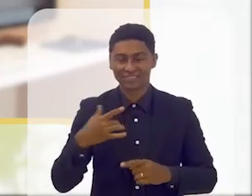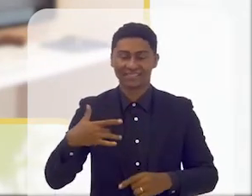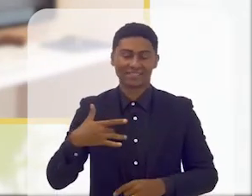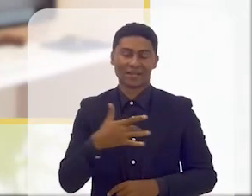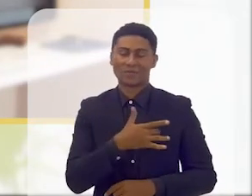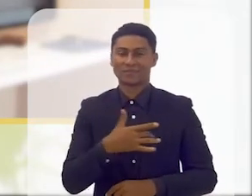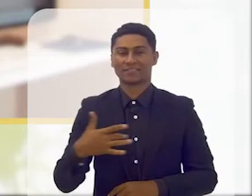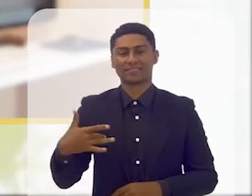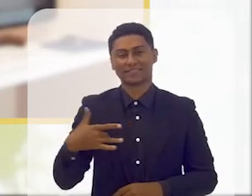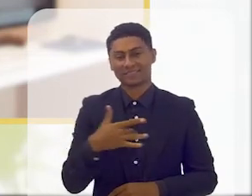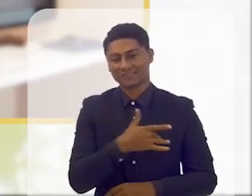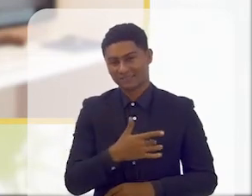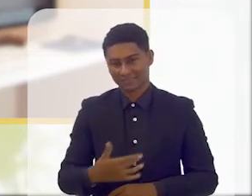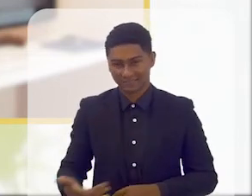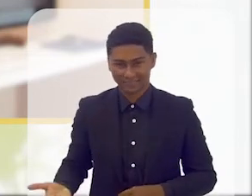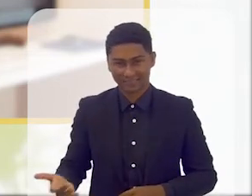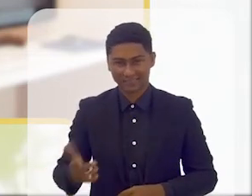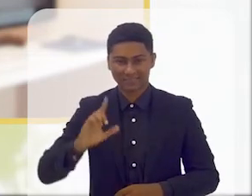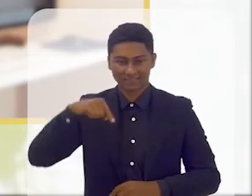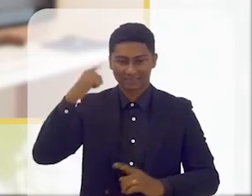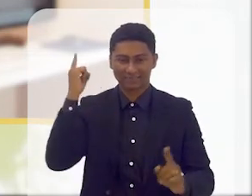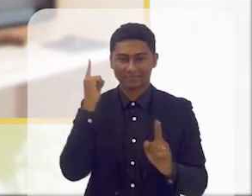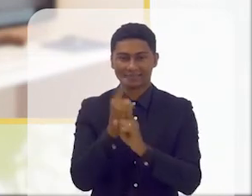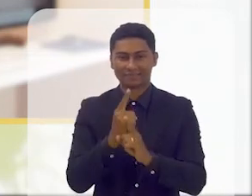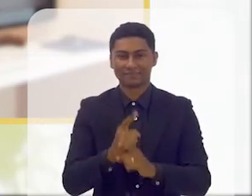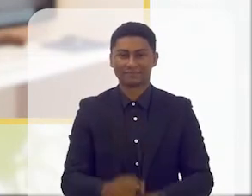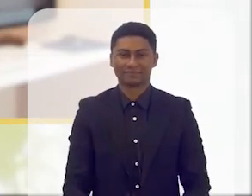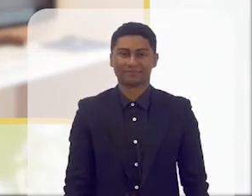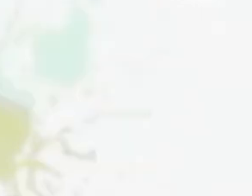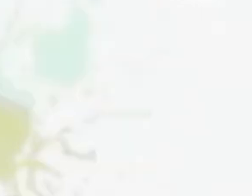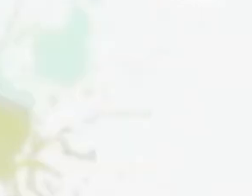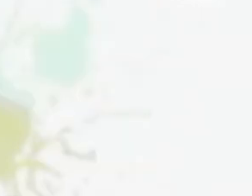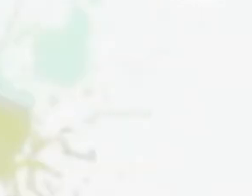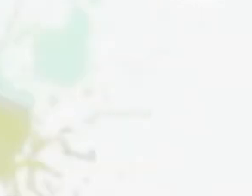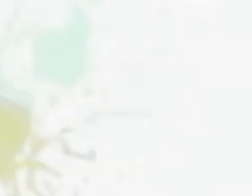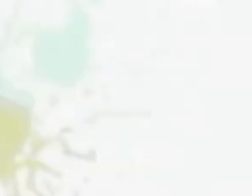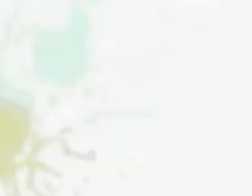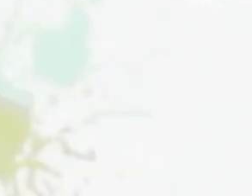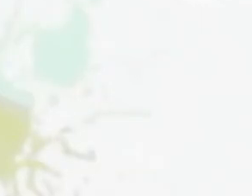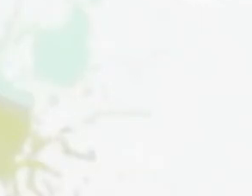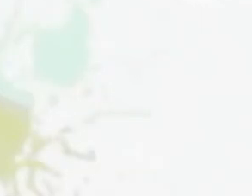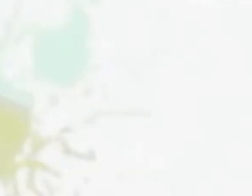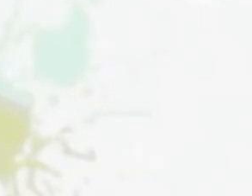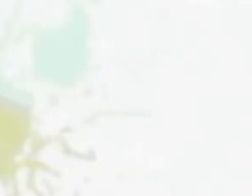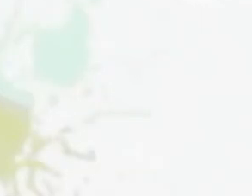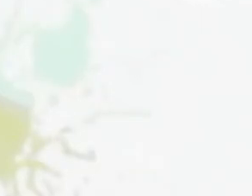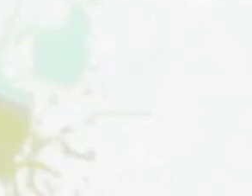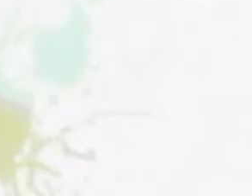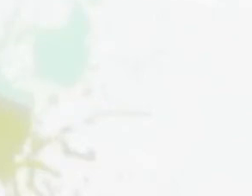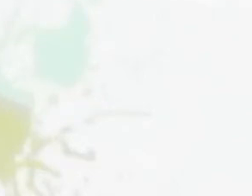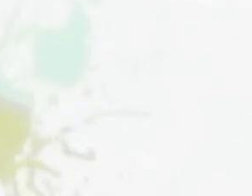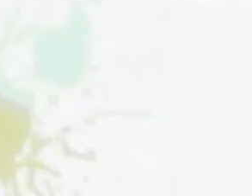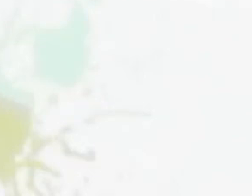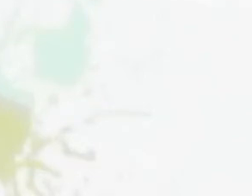saúde saúde e até lá e aí